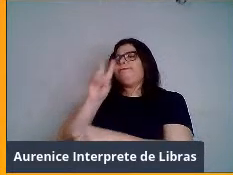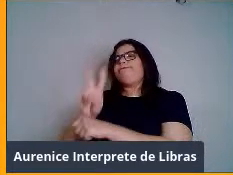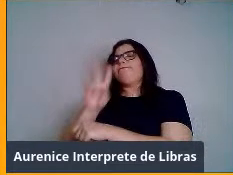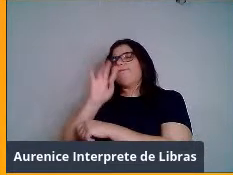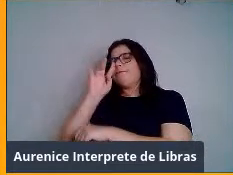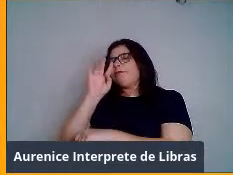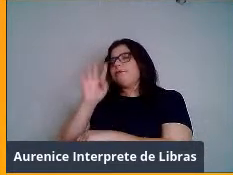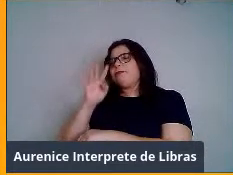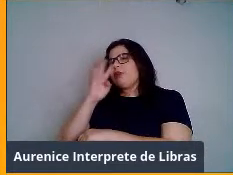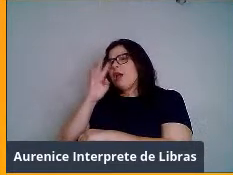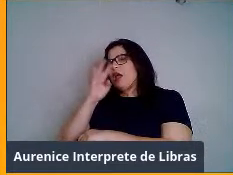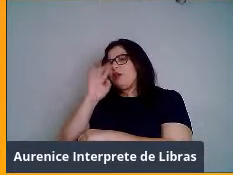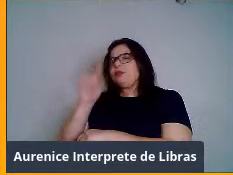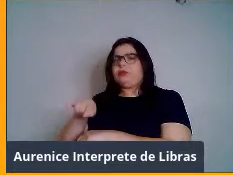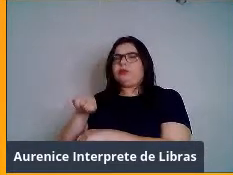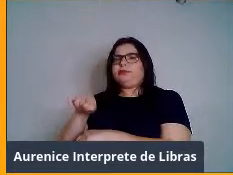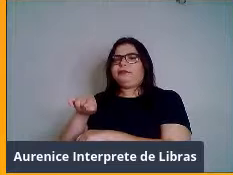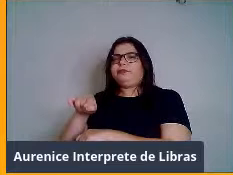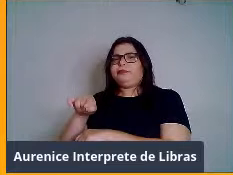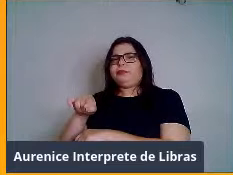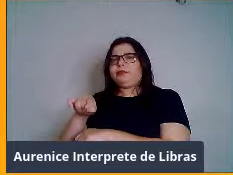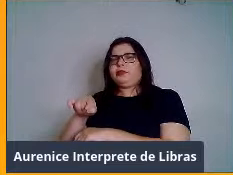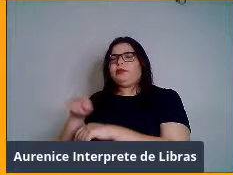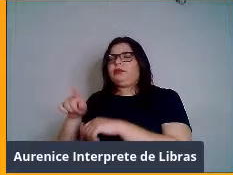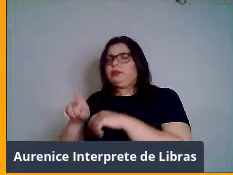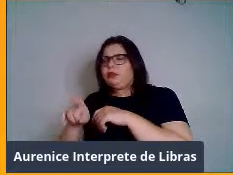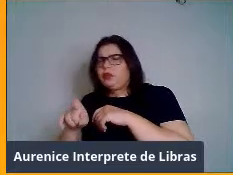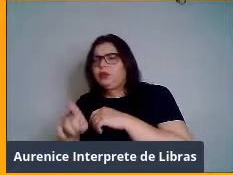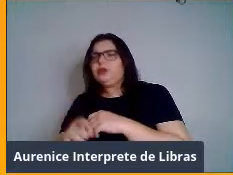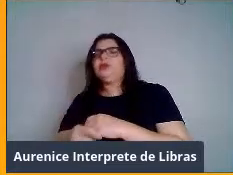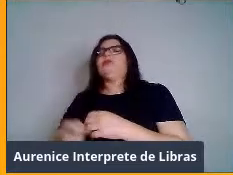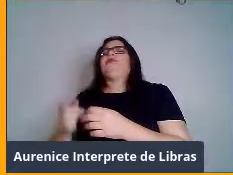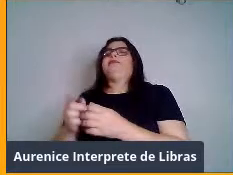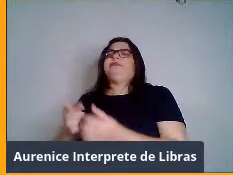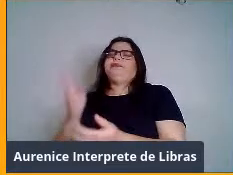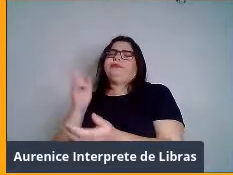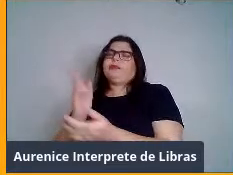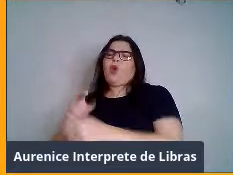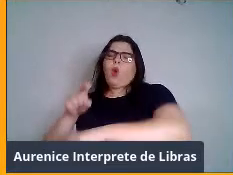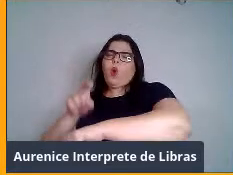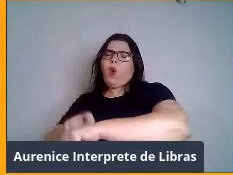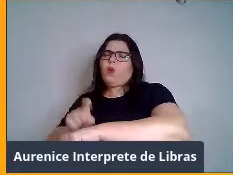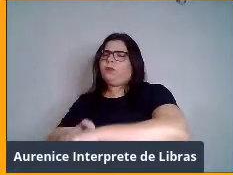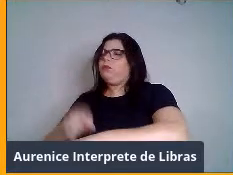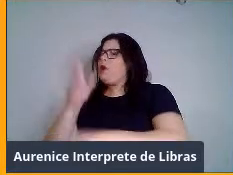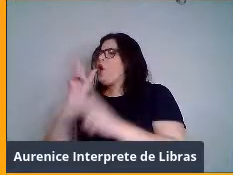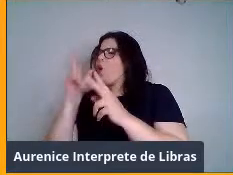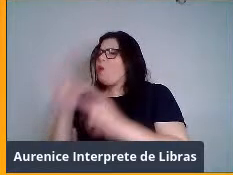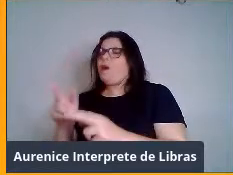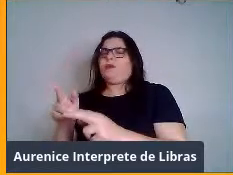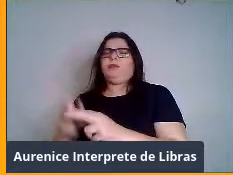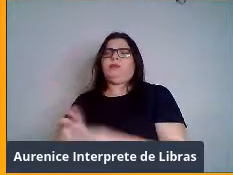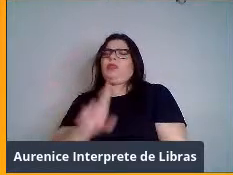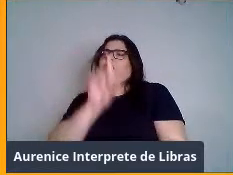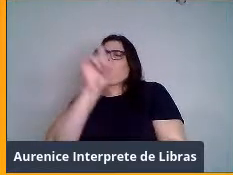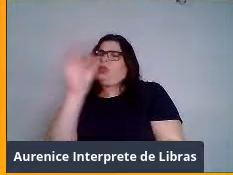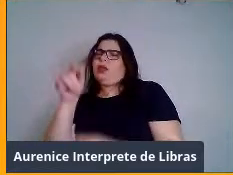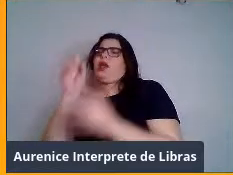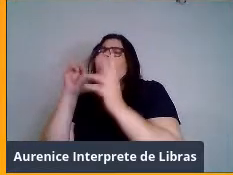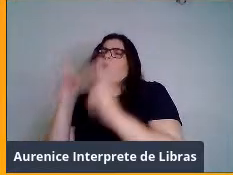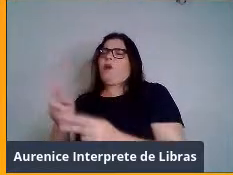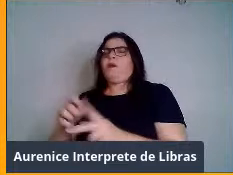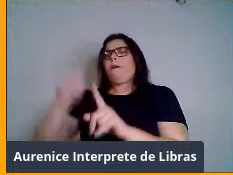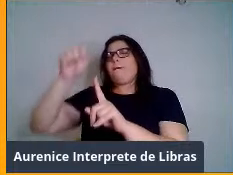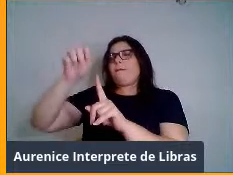eles costumam usar os mesmos locais, nas mesmas horas, ao longo de dias, semanas, até meses, anos,